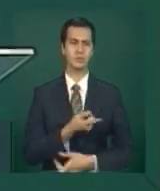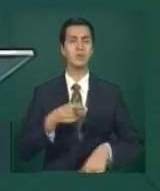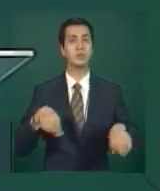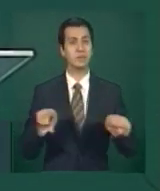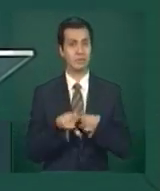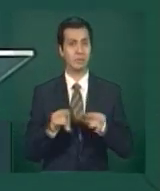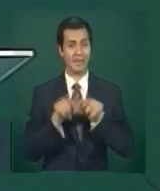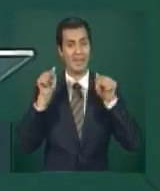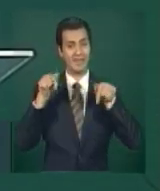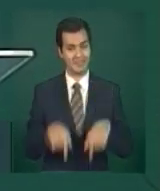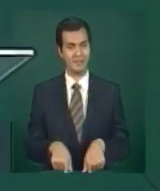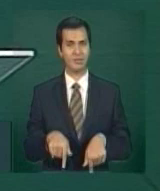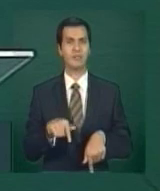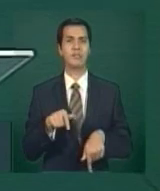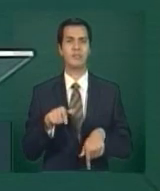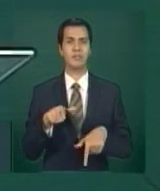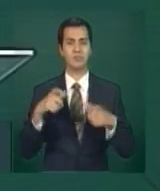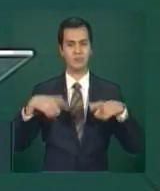olhar o mundo,